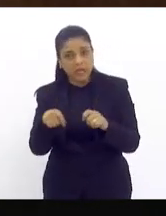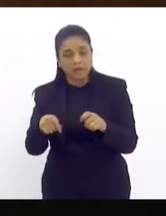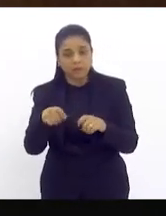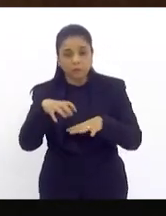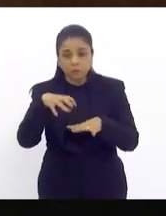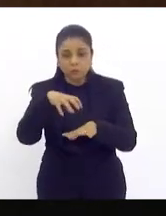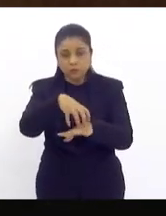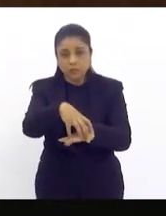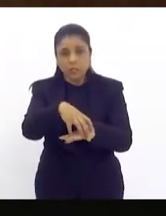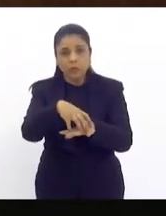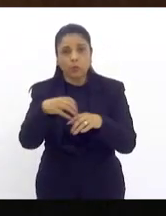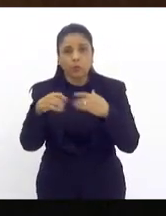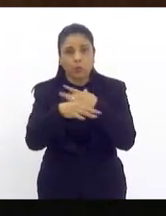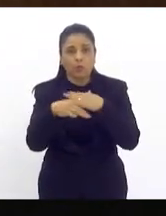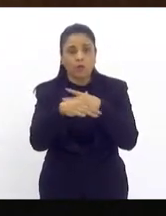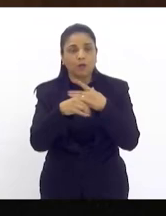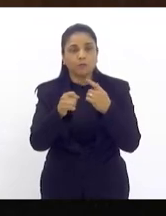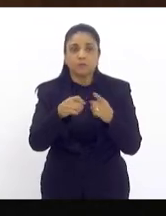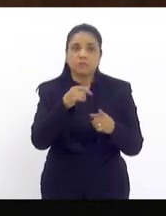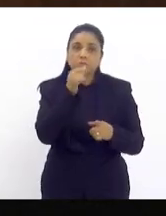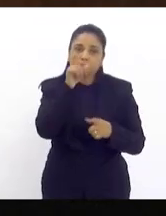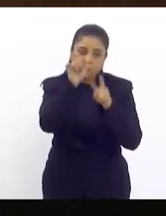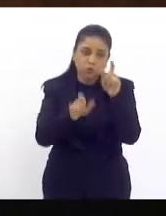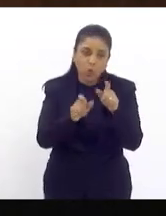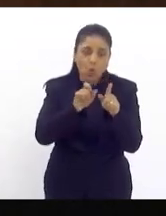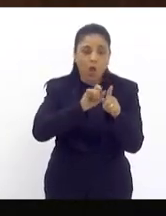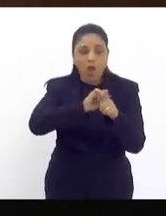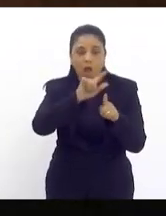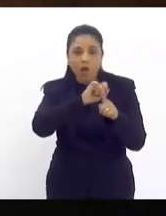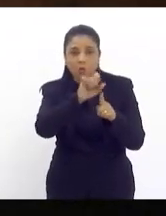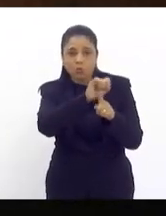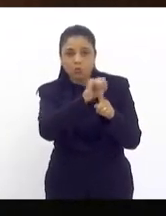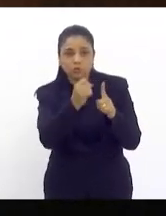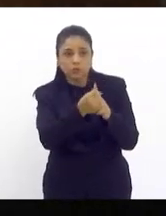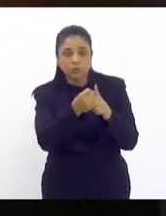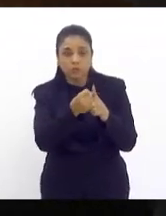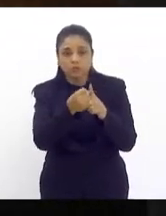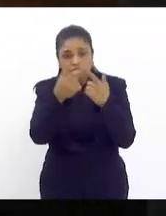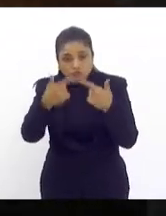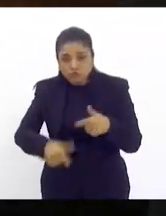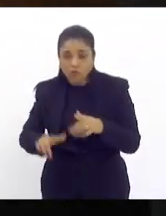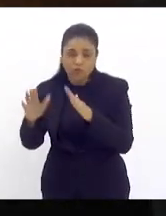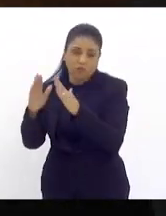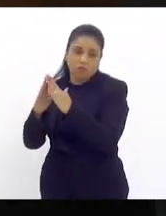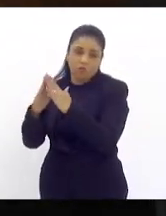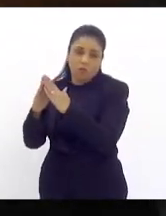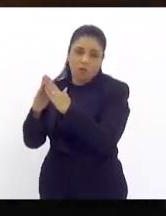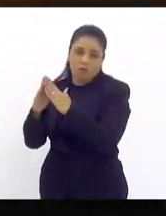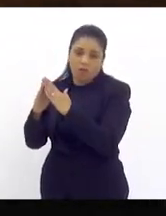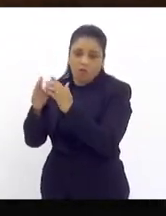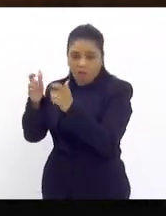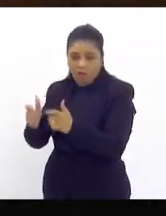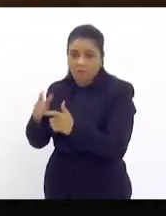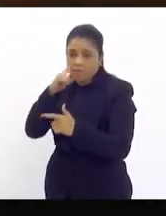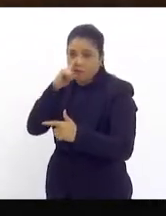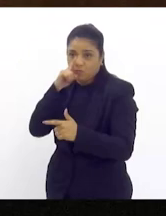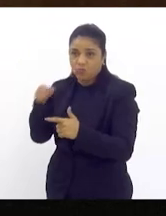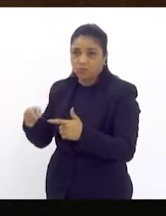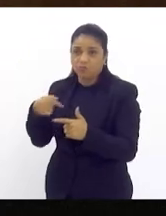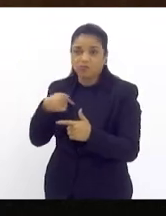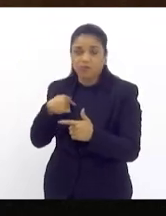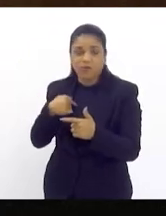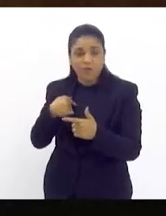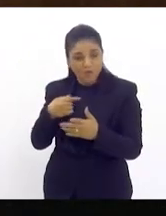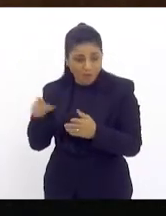pega o aluguel social e aluga uma casa de novo em área de risco então eu saí lá da beira da pirambeira